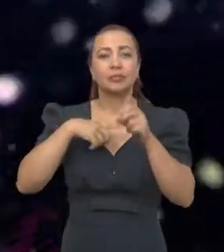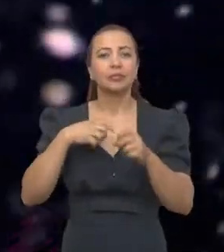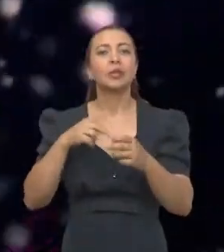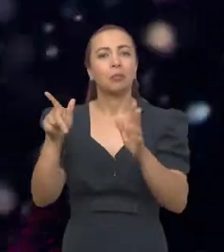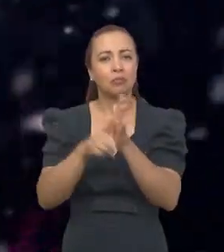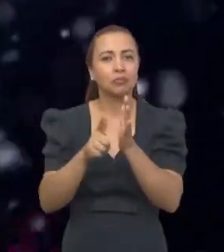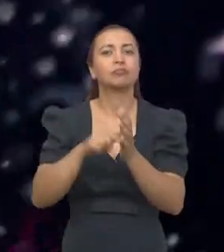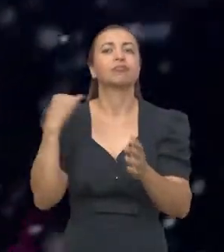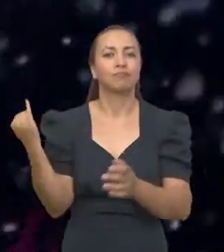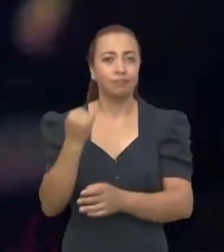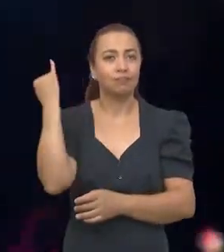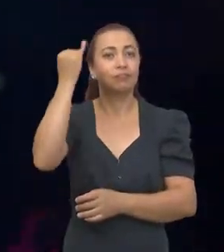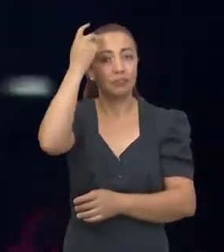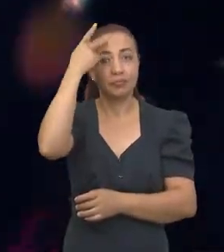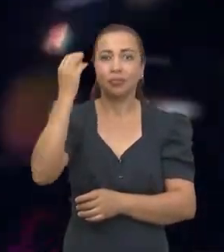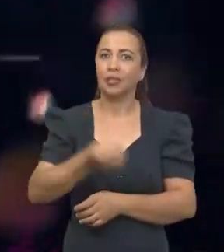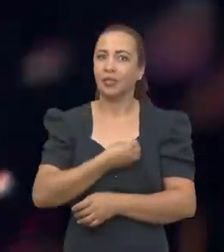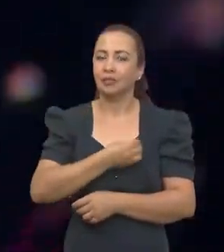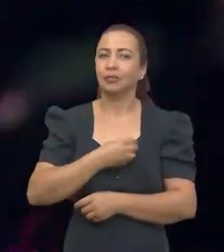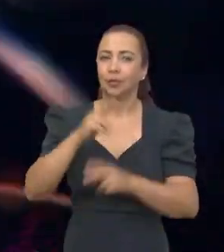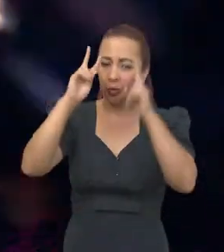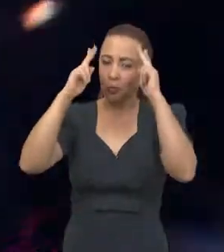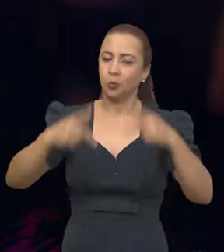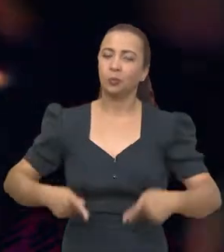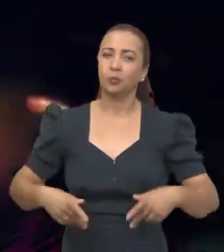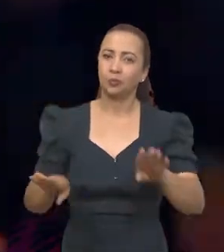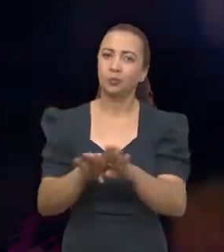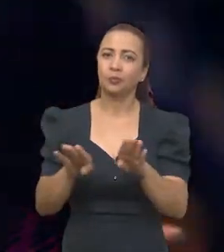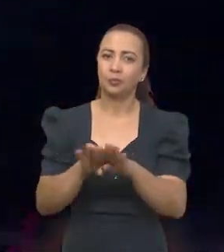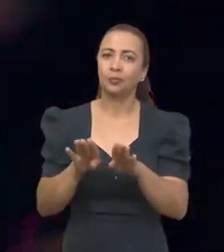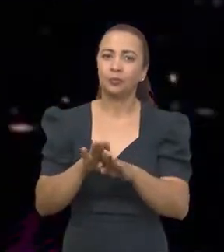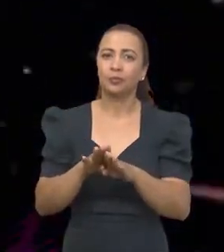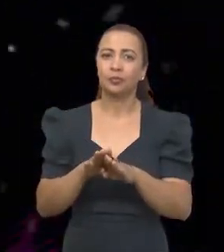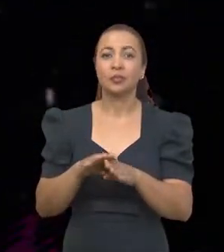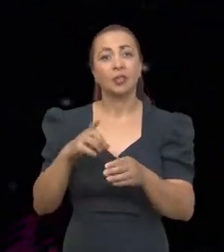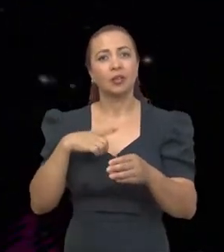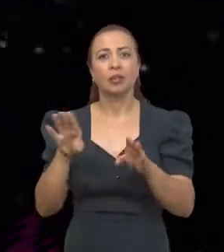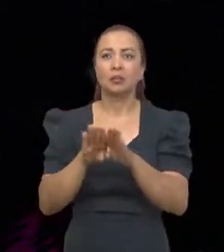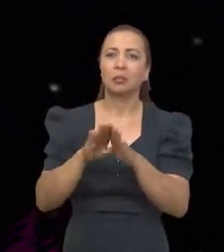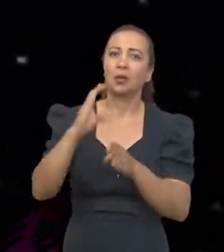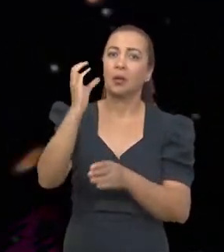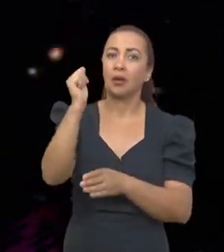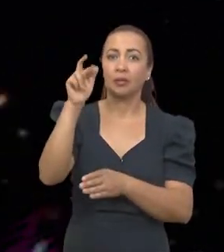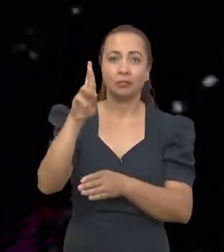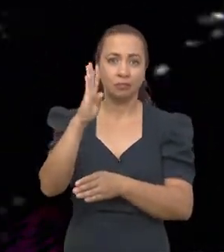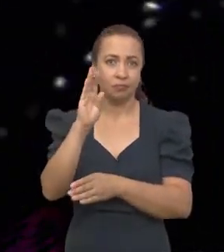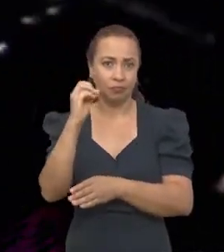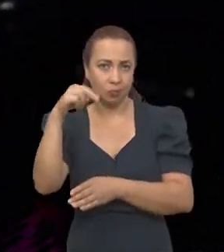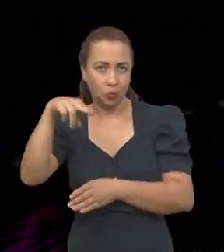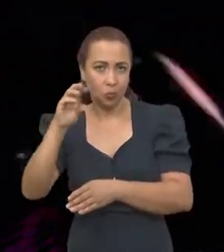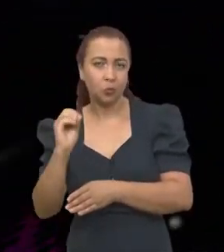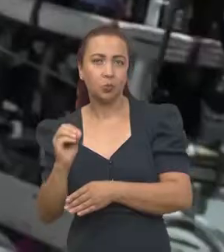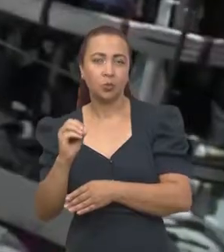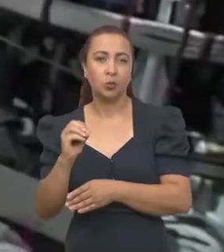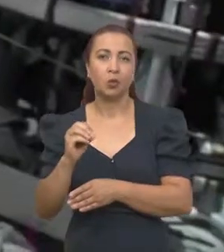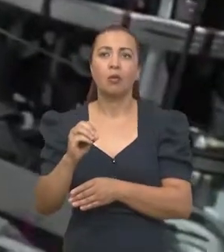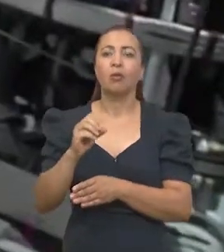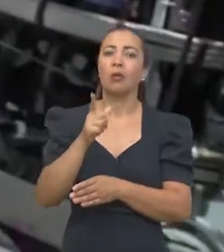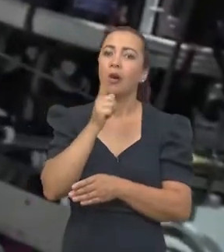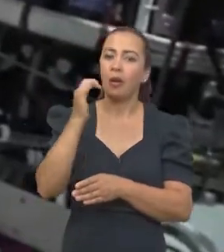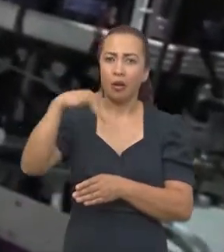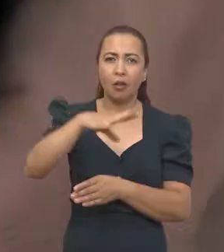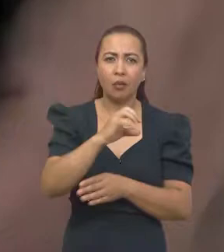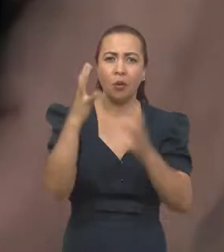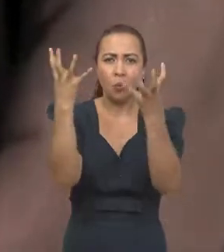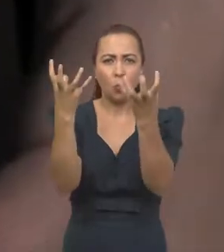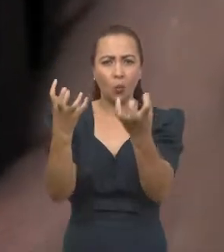papel muito importante. Além disso, é um grande sumidouro de carbono o oceano. Então, o oceano puxa esse